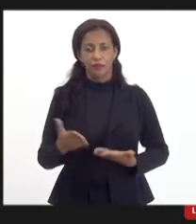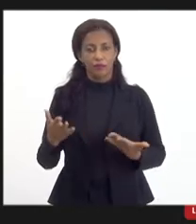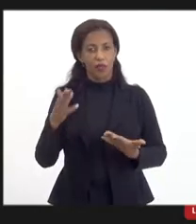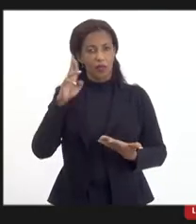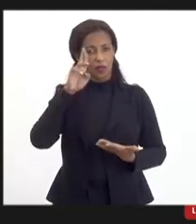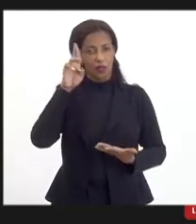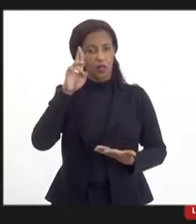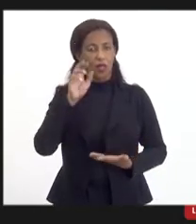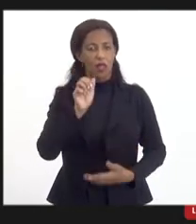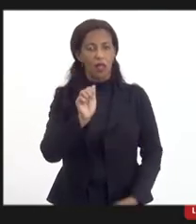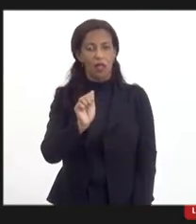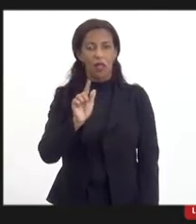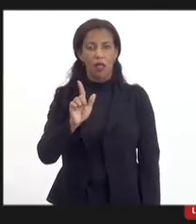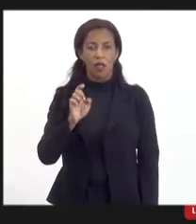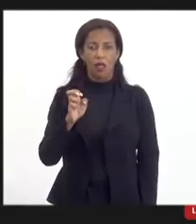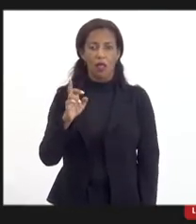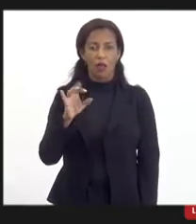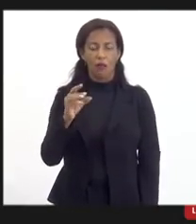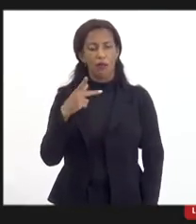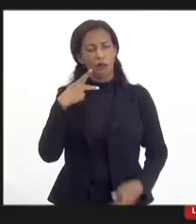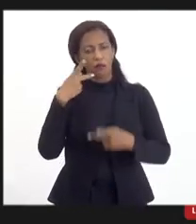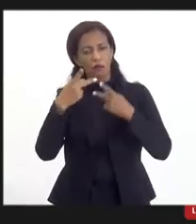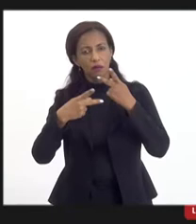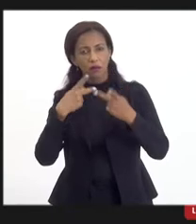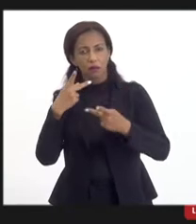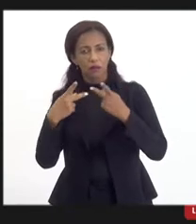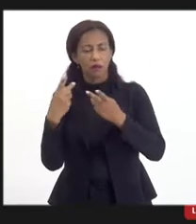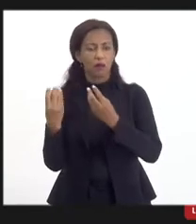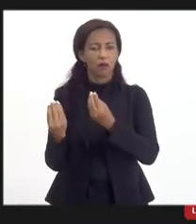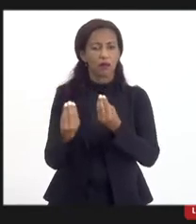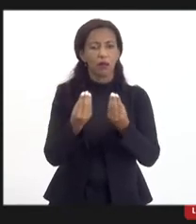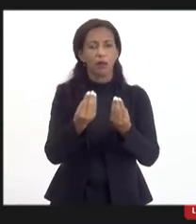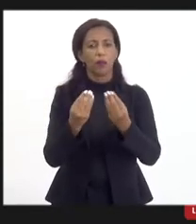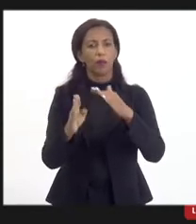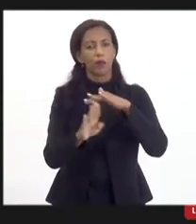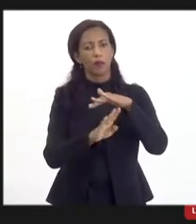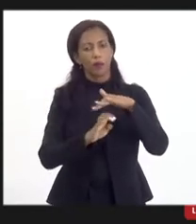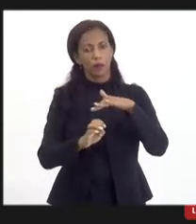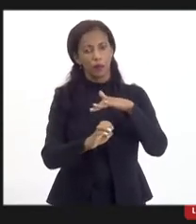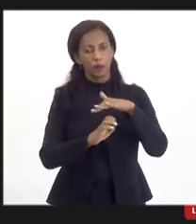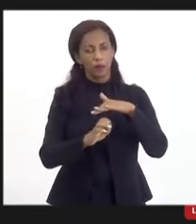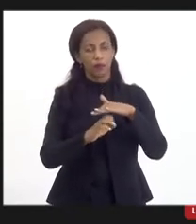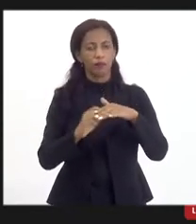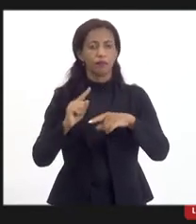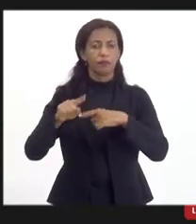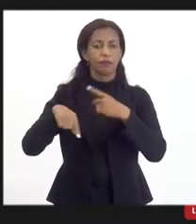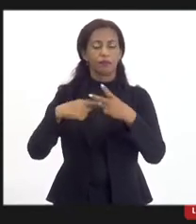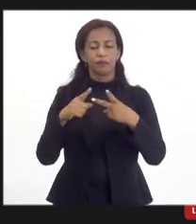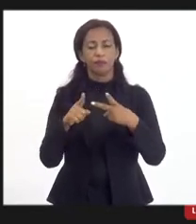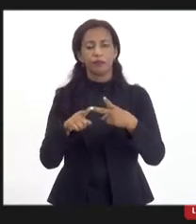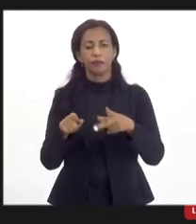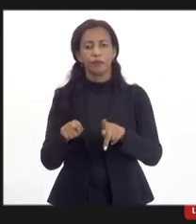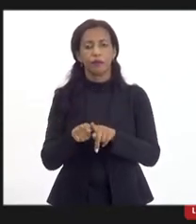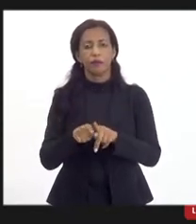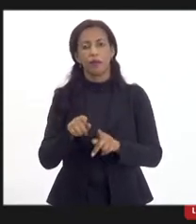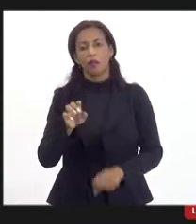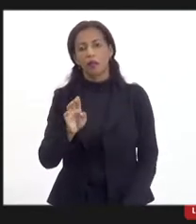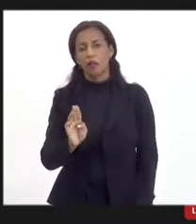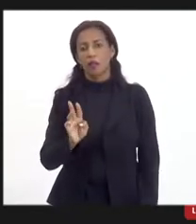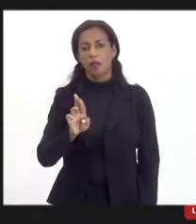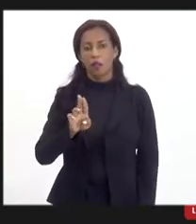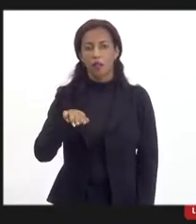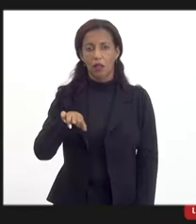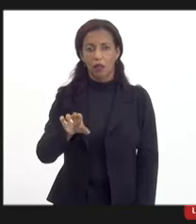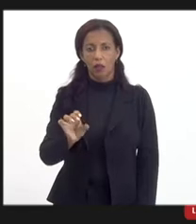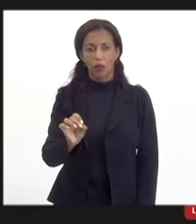Alberto, para falar um pouco sobre a BIMAC, e em seguida também o Bruno para falar